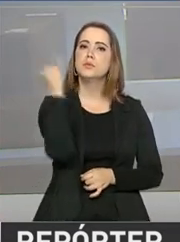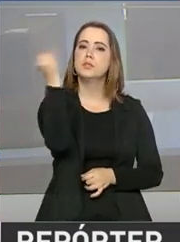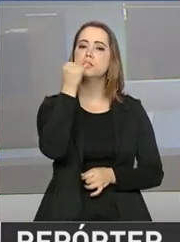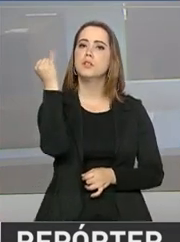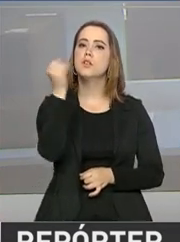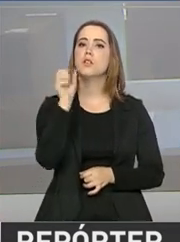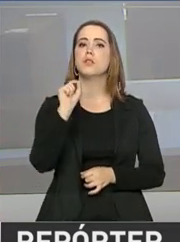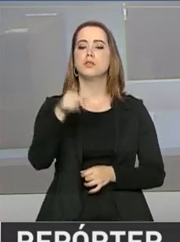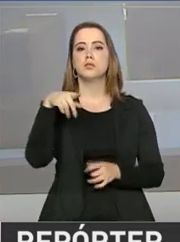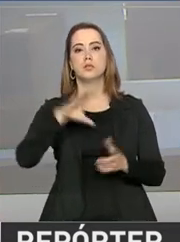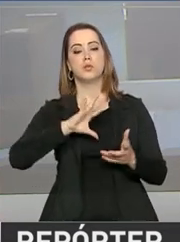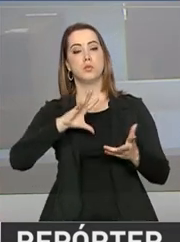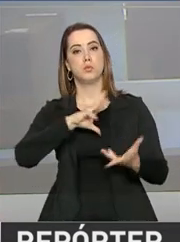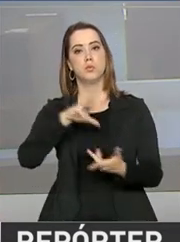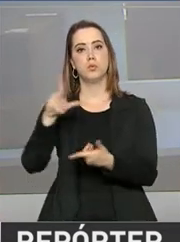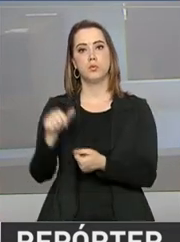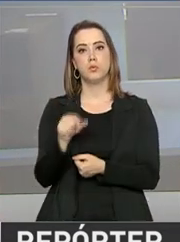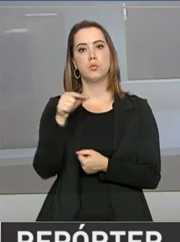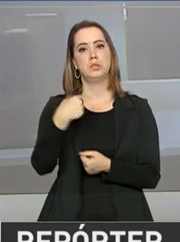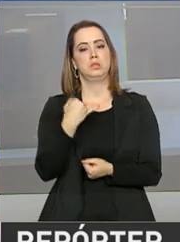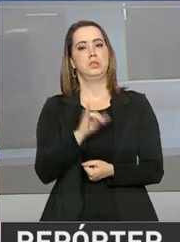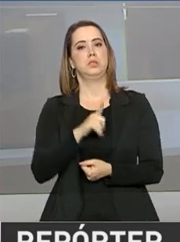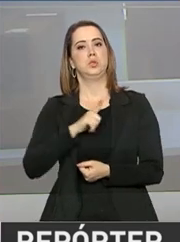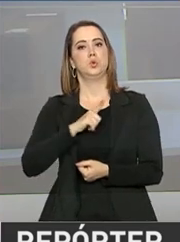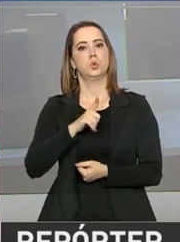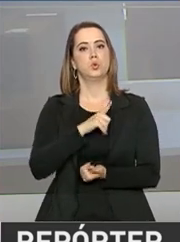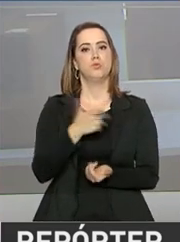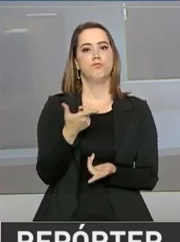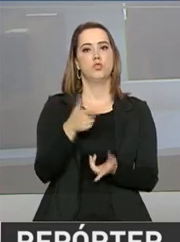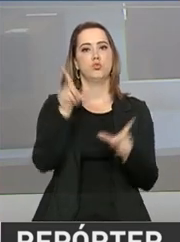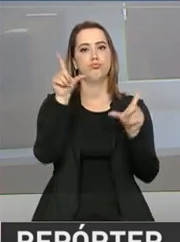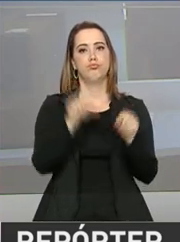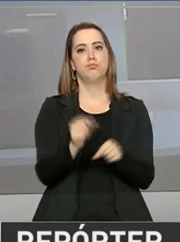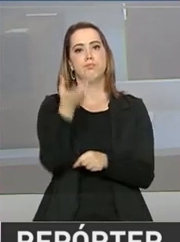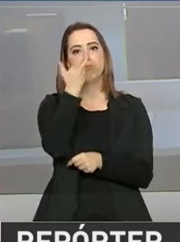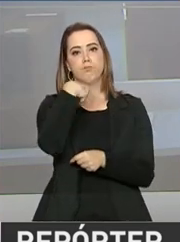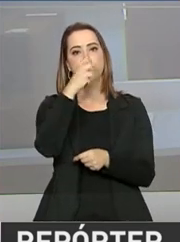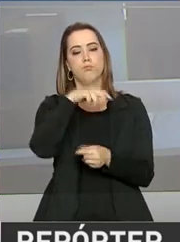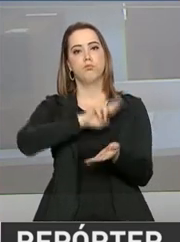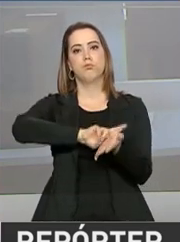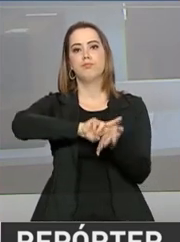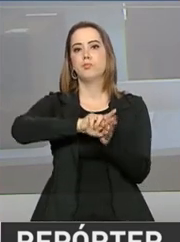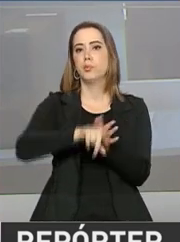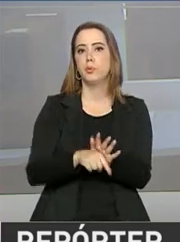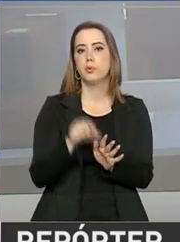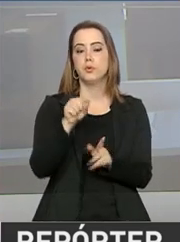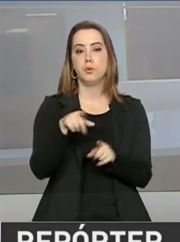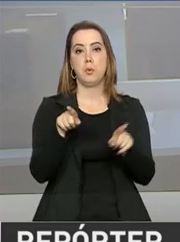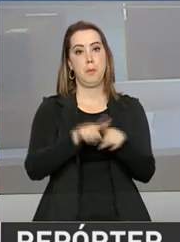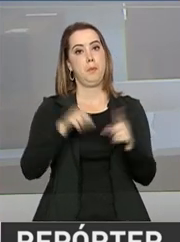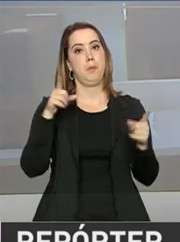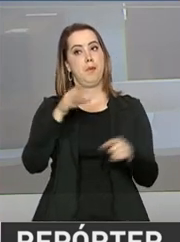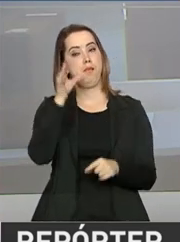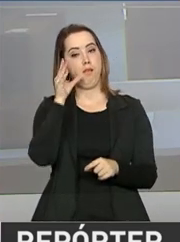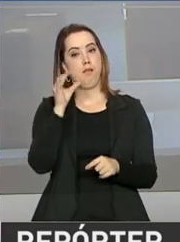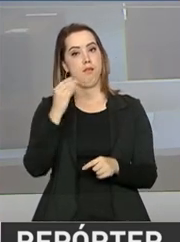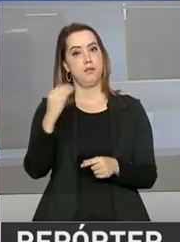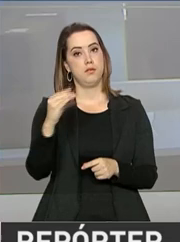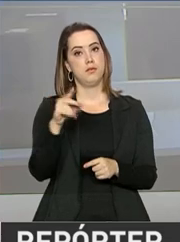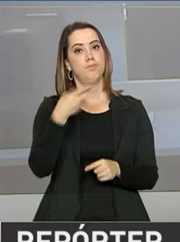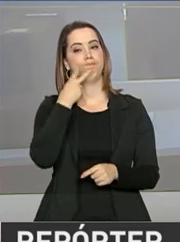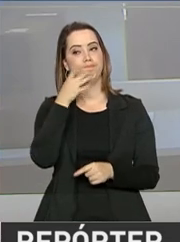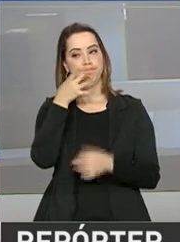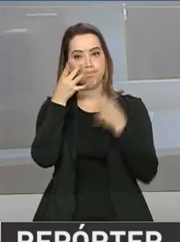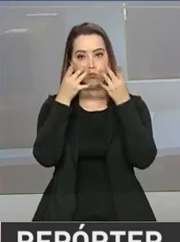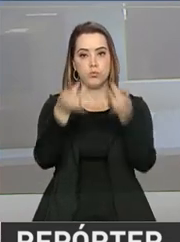boa parte da polinização, sem elas poderíamos não ter muitas frutas e legumes. Mas cientistas alertam para o risco de extinção desses